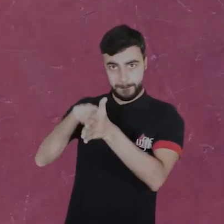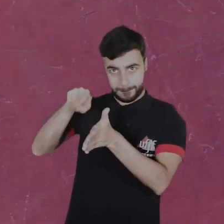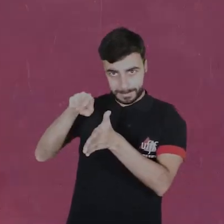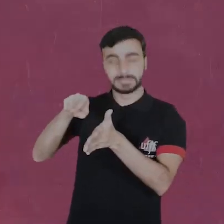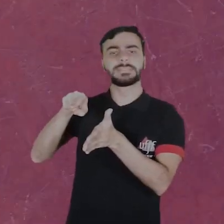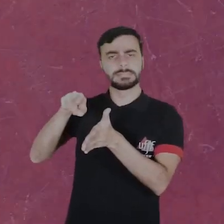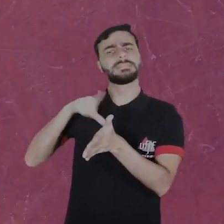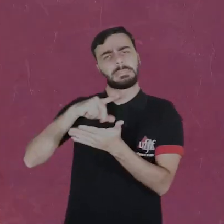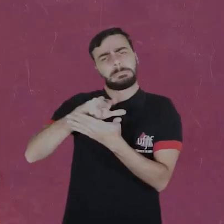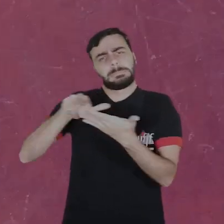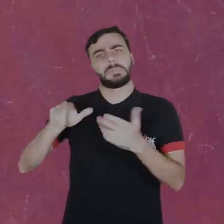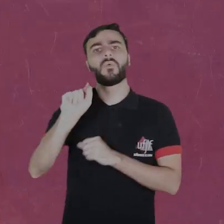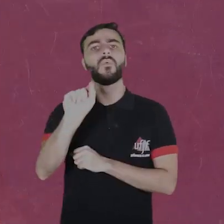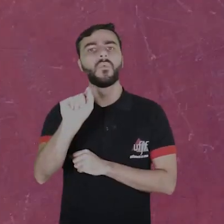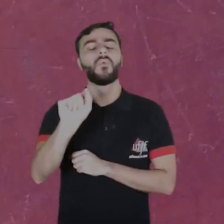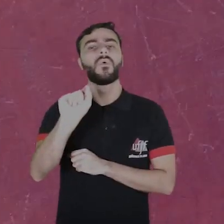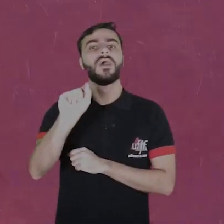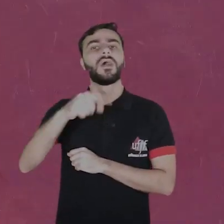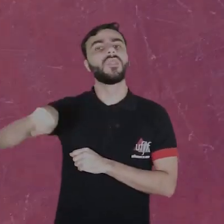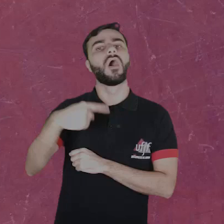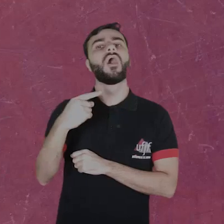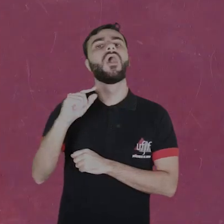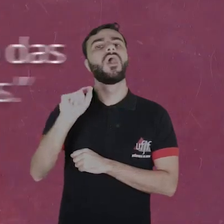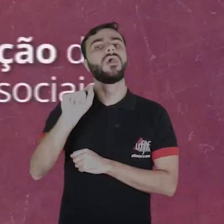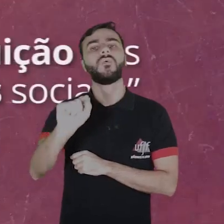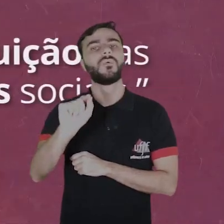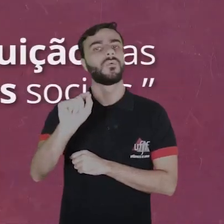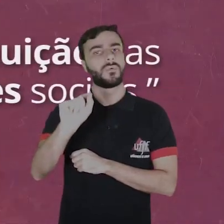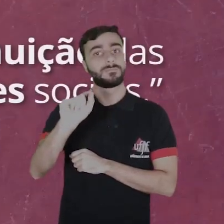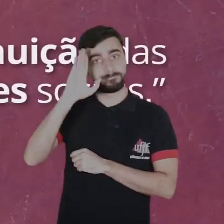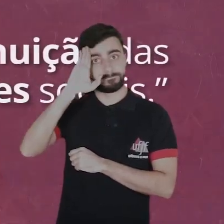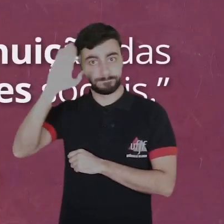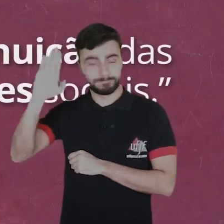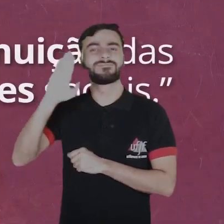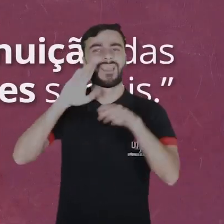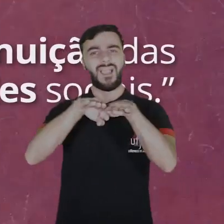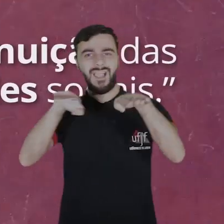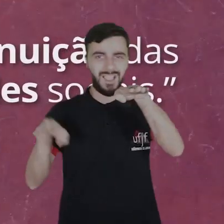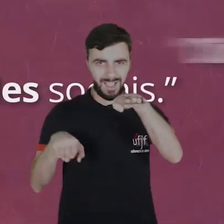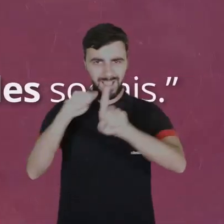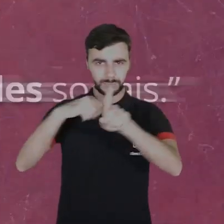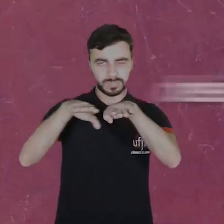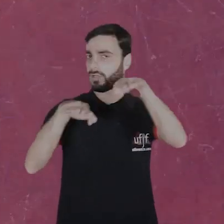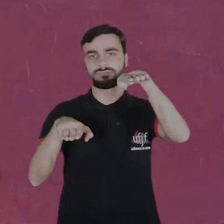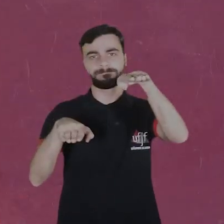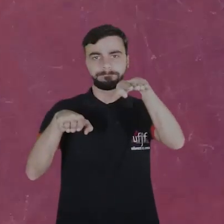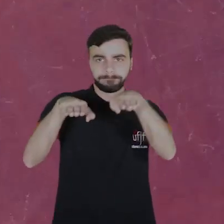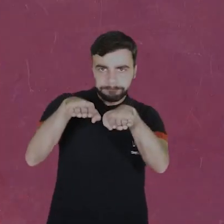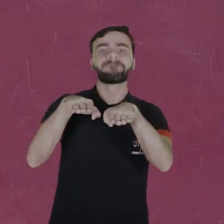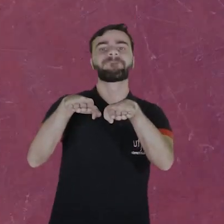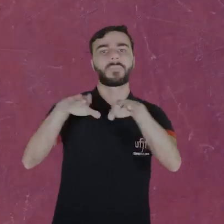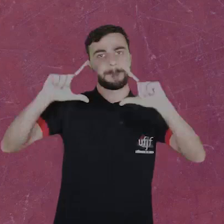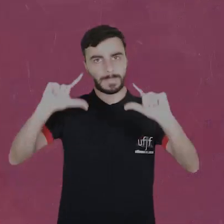só essa pesquisa, mas várias outras, a gente sempre coloca justamente a diminuição das desigualdades sociais. Tem esse princípio do grupo